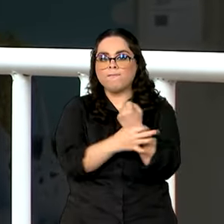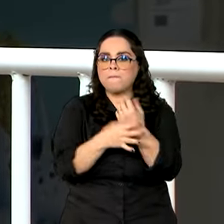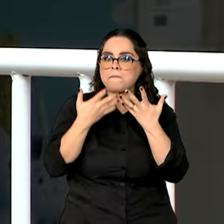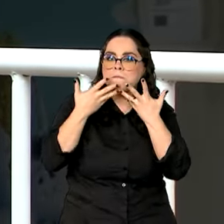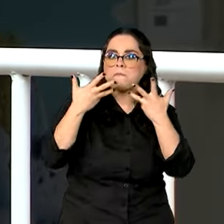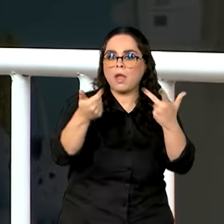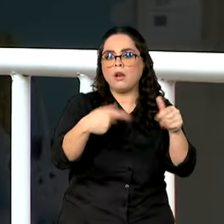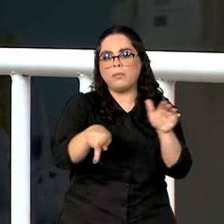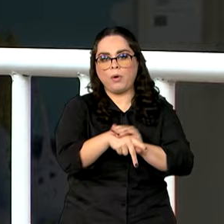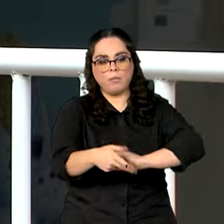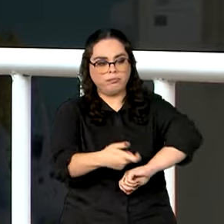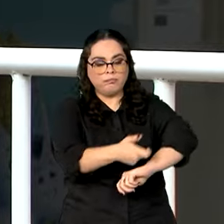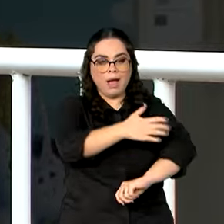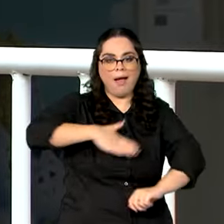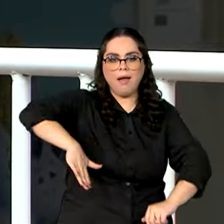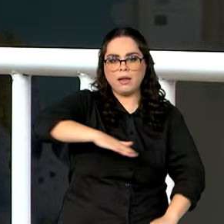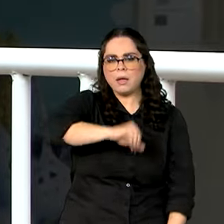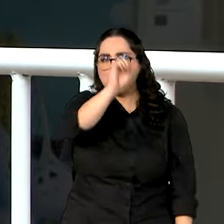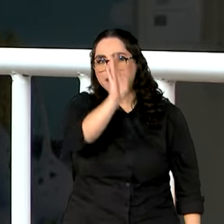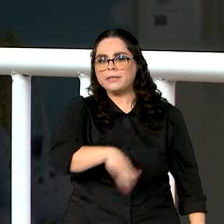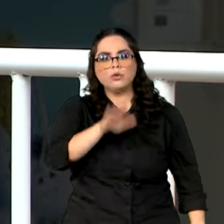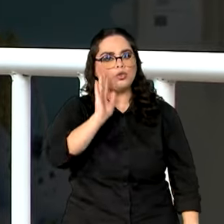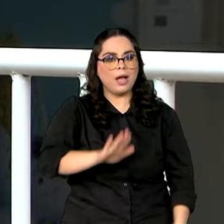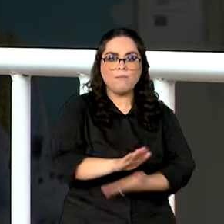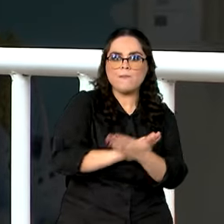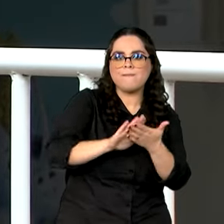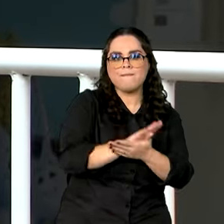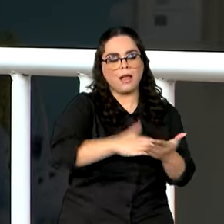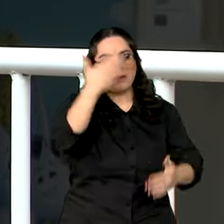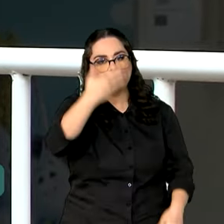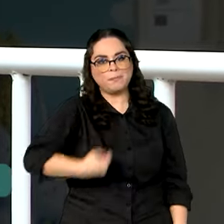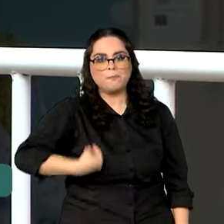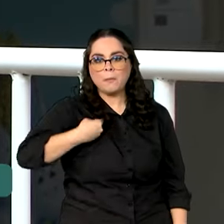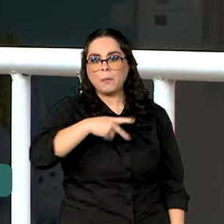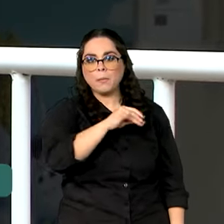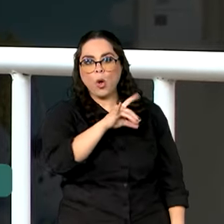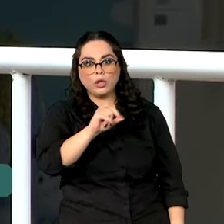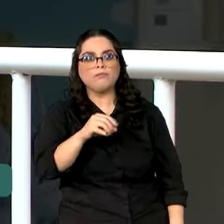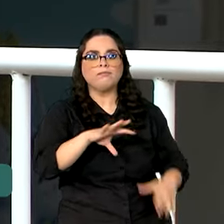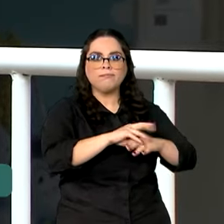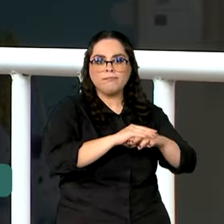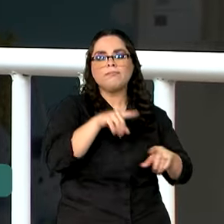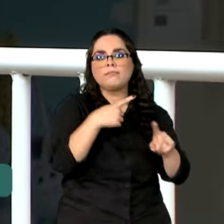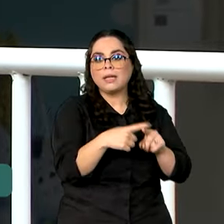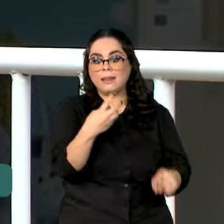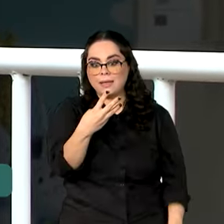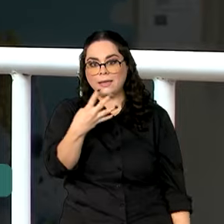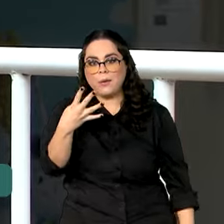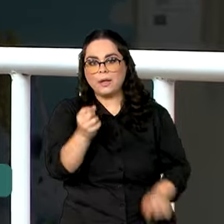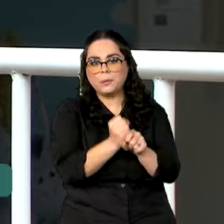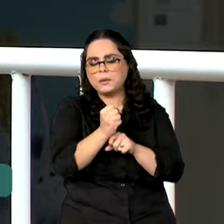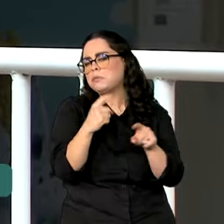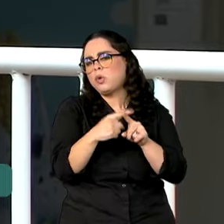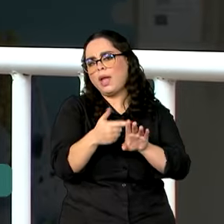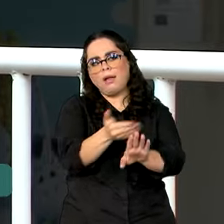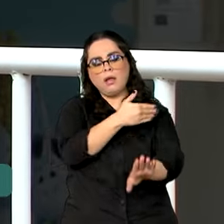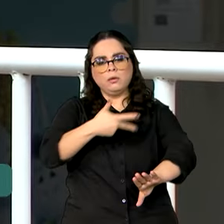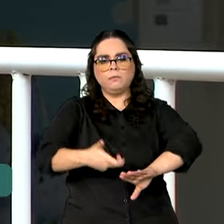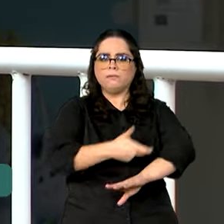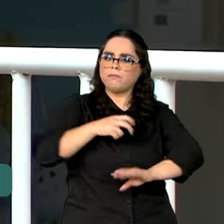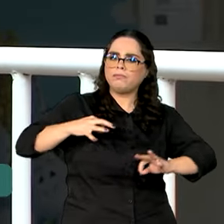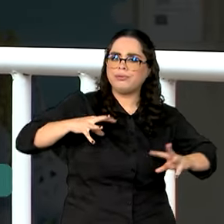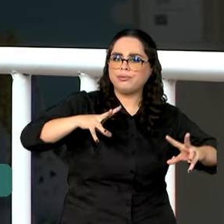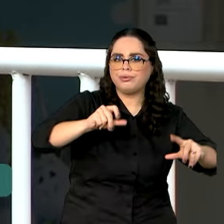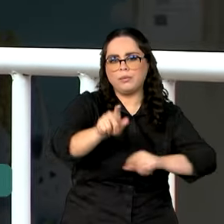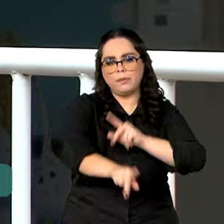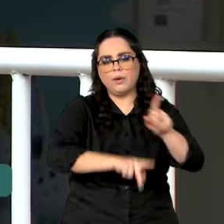O Brasil está livre da poliomielite há 34 anos graças à vacinação em massa da população. A